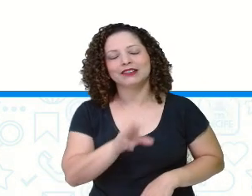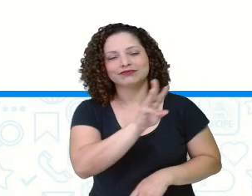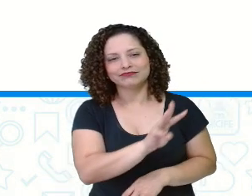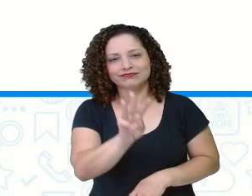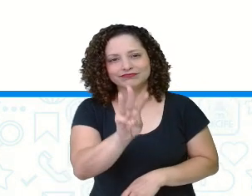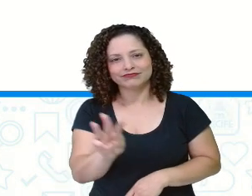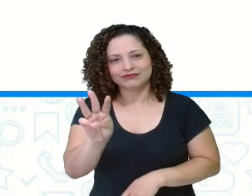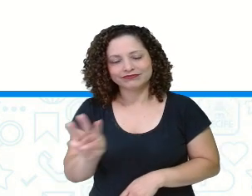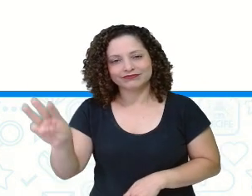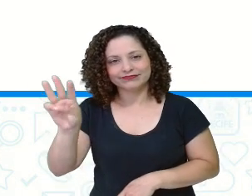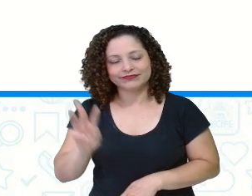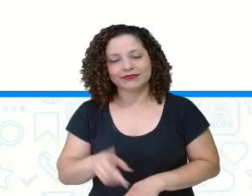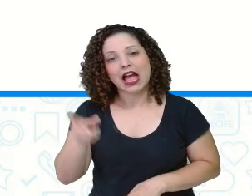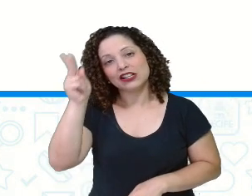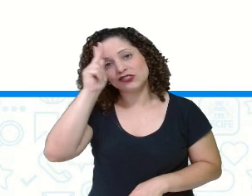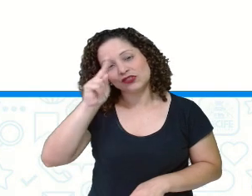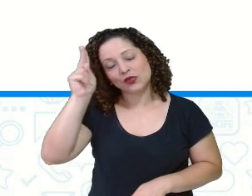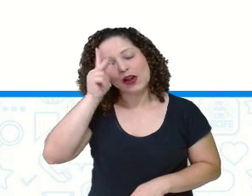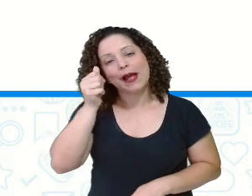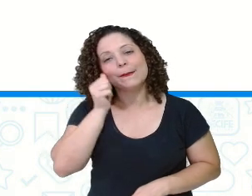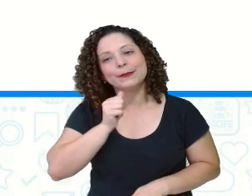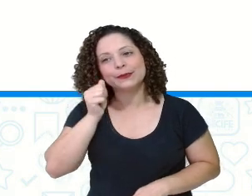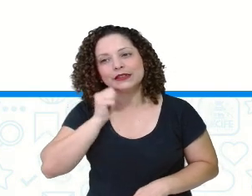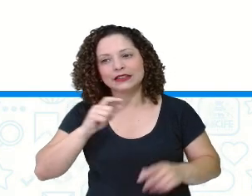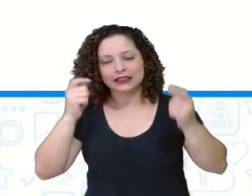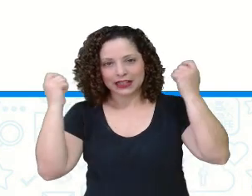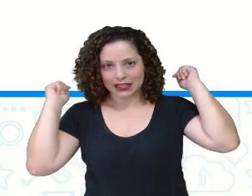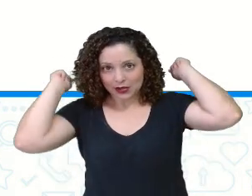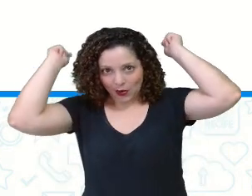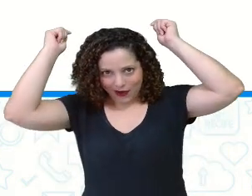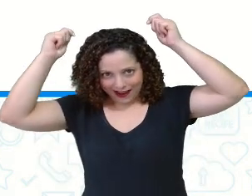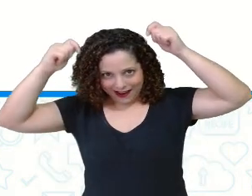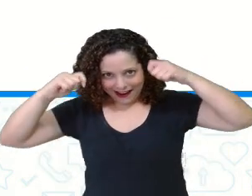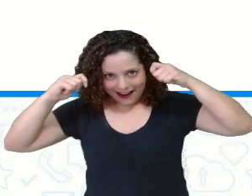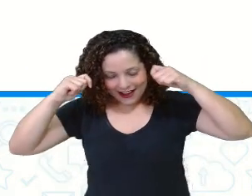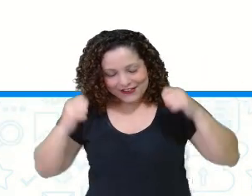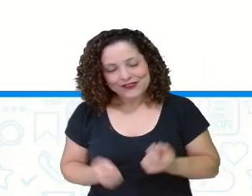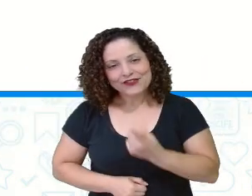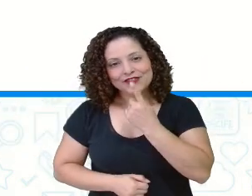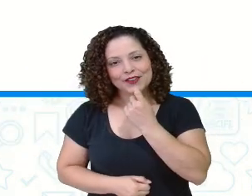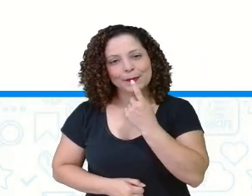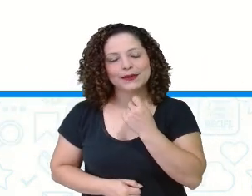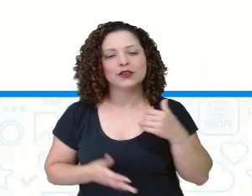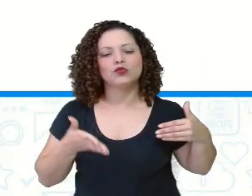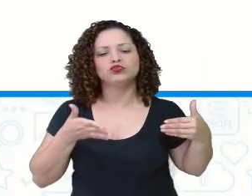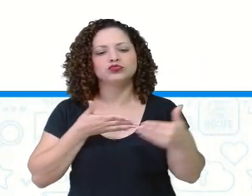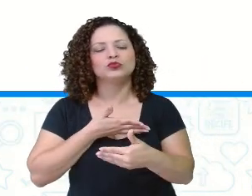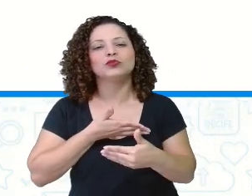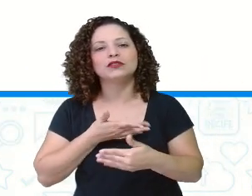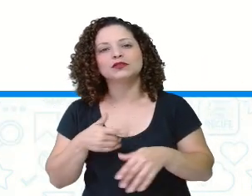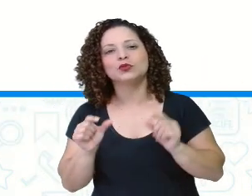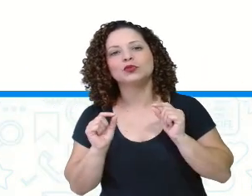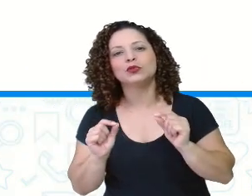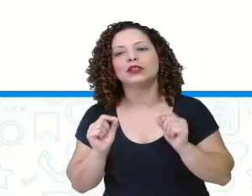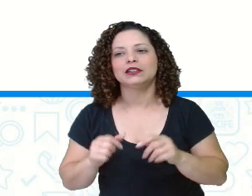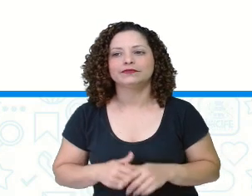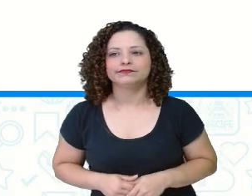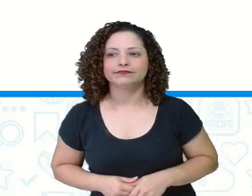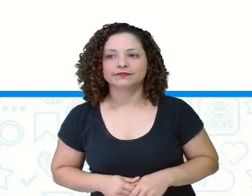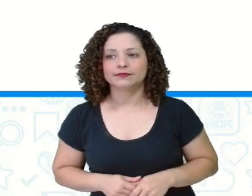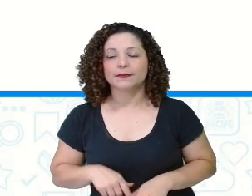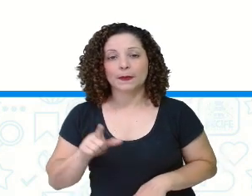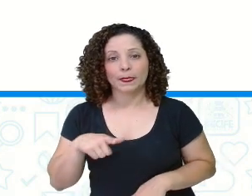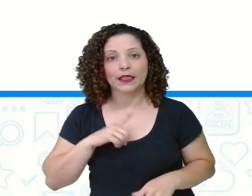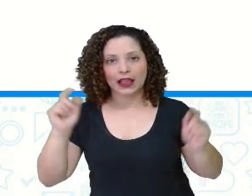Livros, Chapeuzinho Vermelho, tá? Continuação da leitura. Lembra onde a gente parou? Hum, isso mesmo.